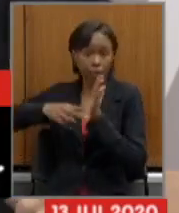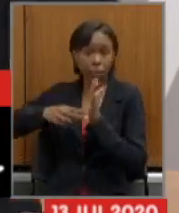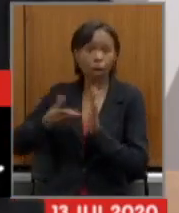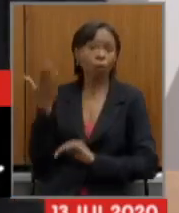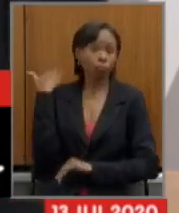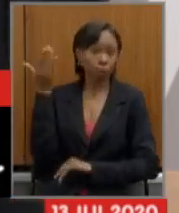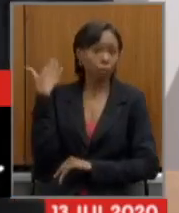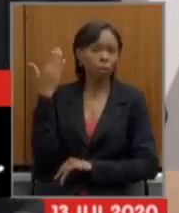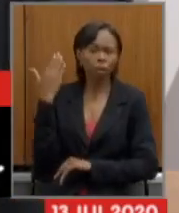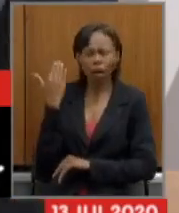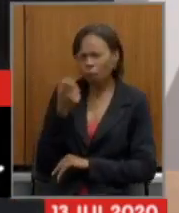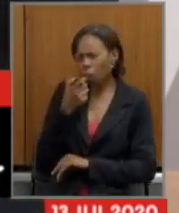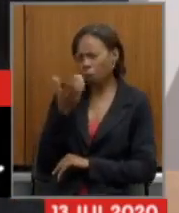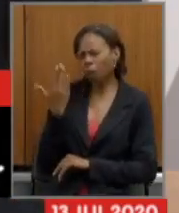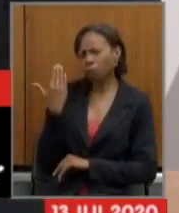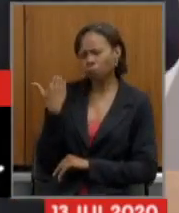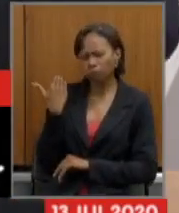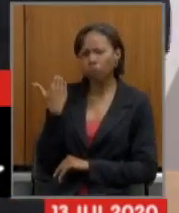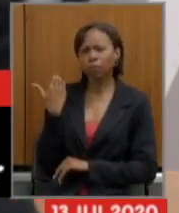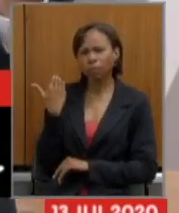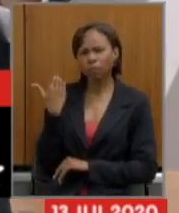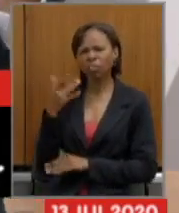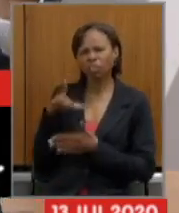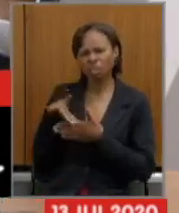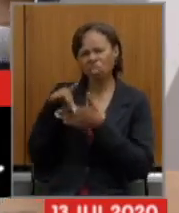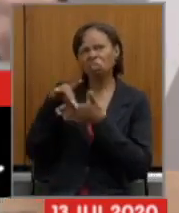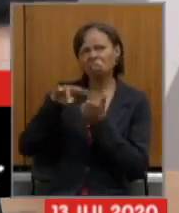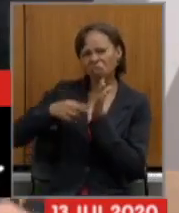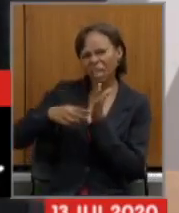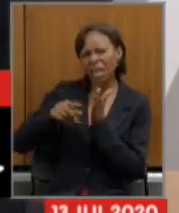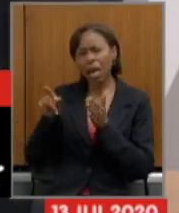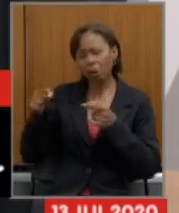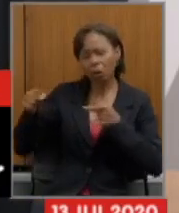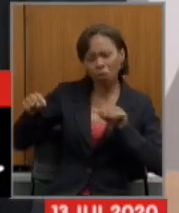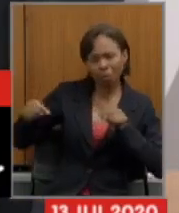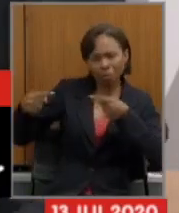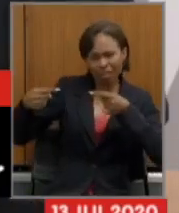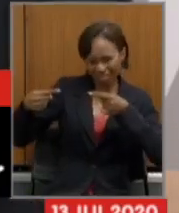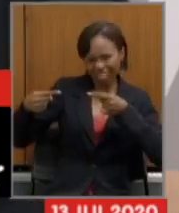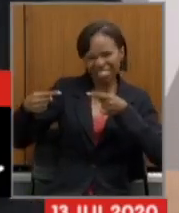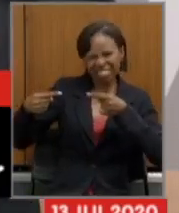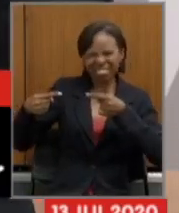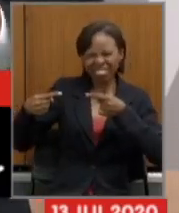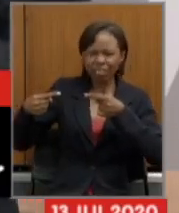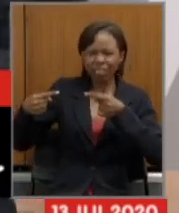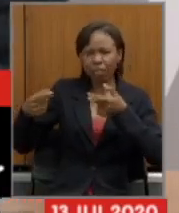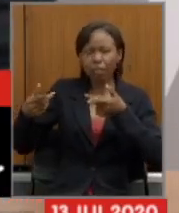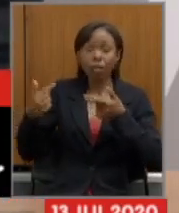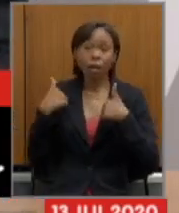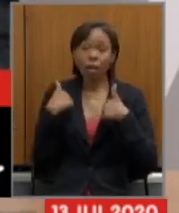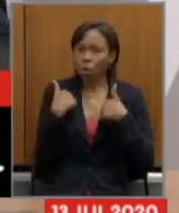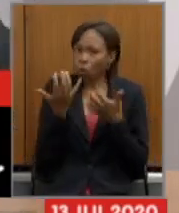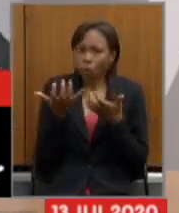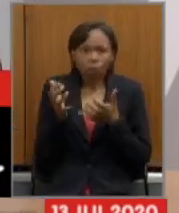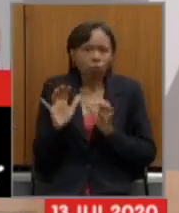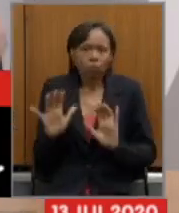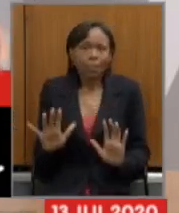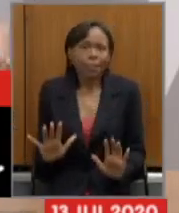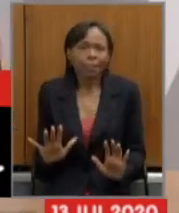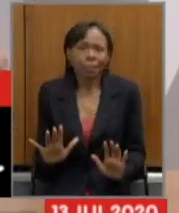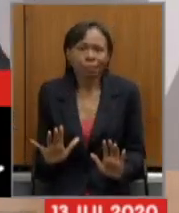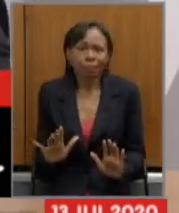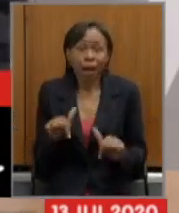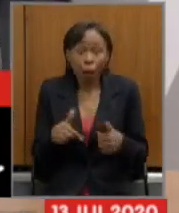passado não muito distante como posso dizer adversária nem eu queria estar vivendo a